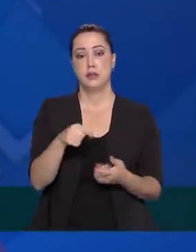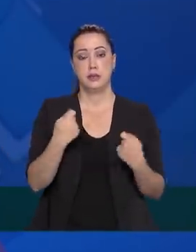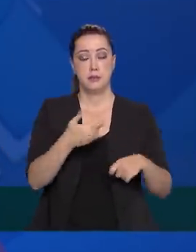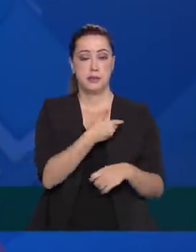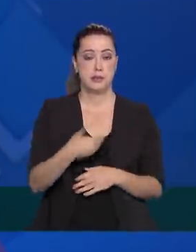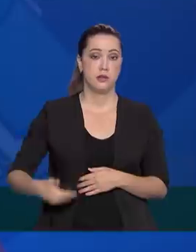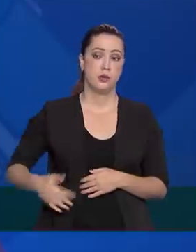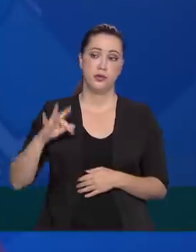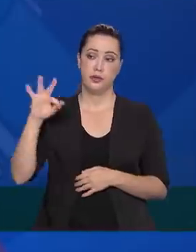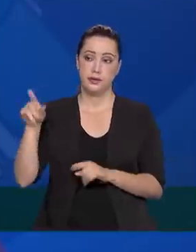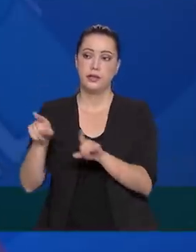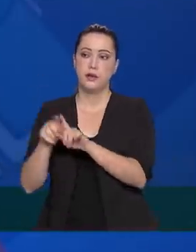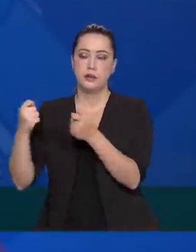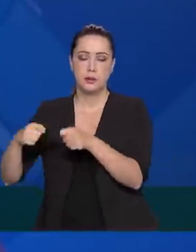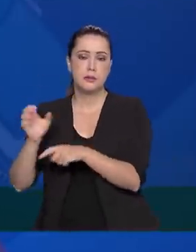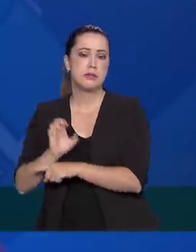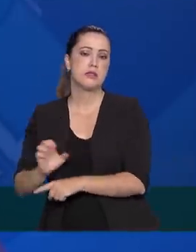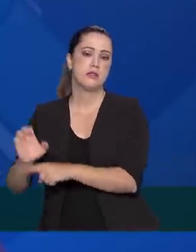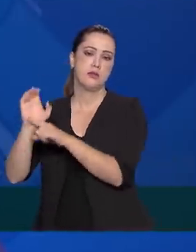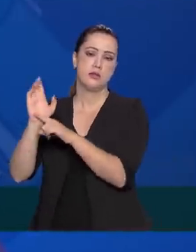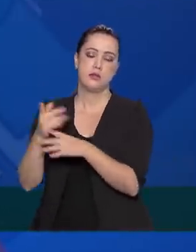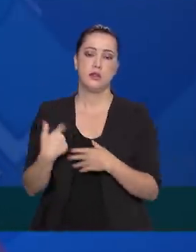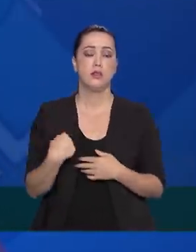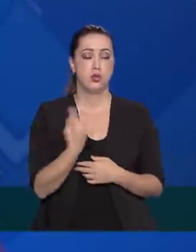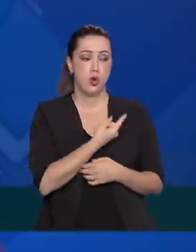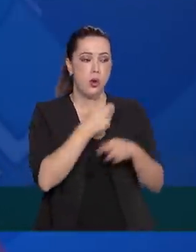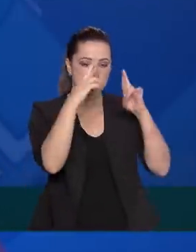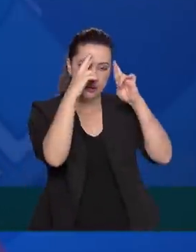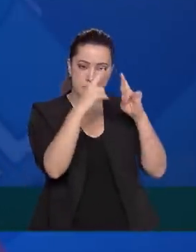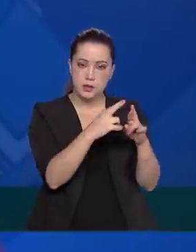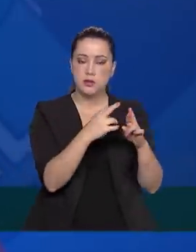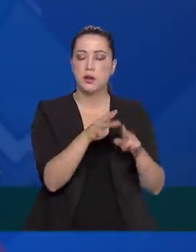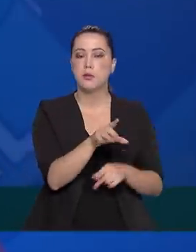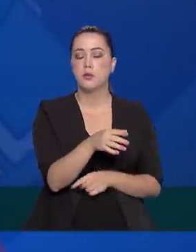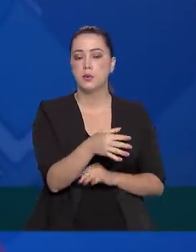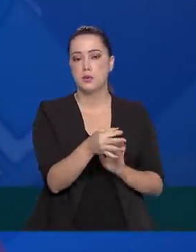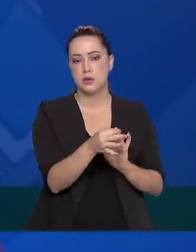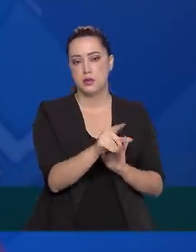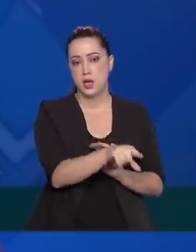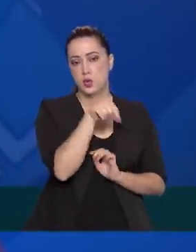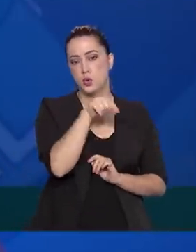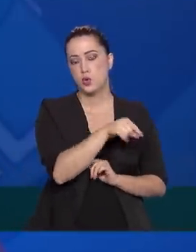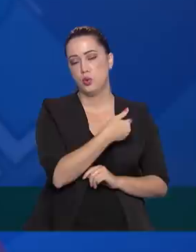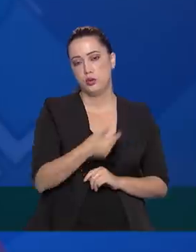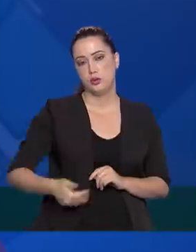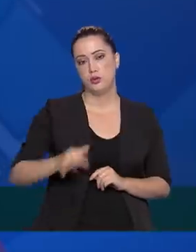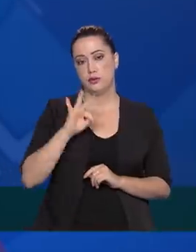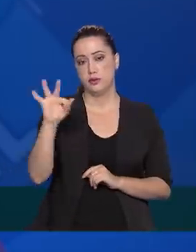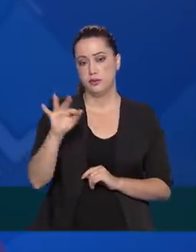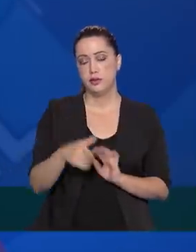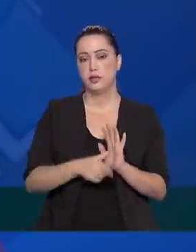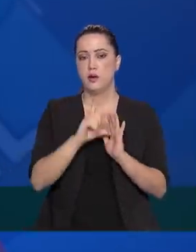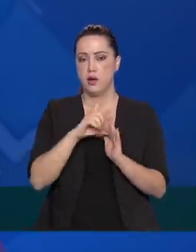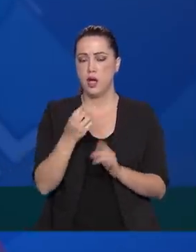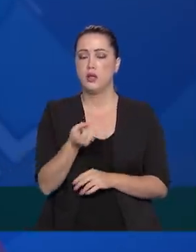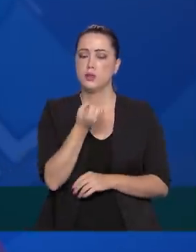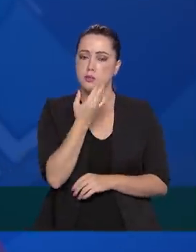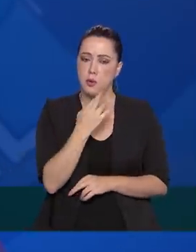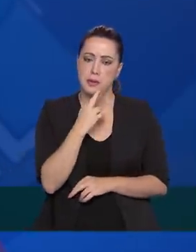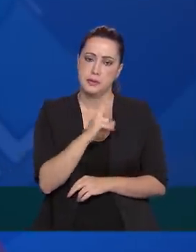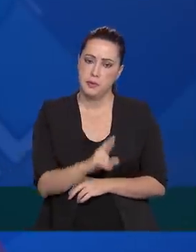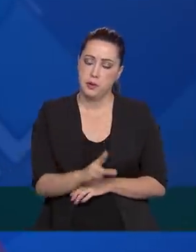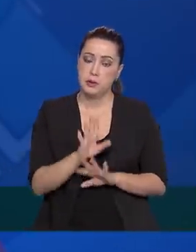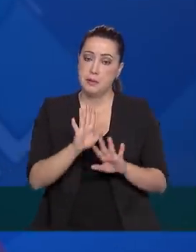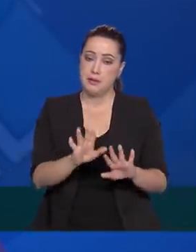Então, a gente respeita a posição que seja tomada pelo governo federal. Essa posição, quando adotada no passado, trouxe bons resultados,